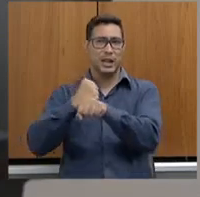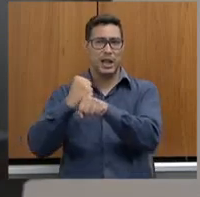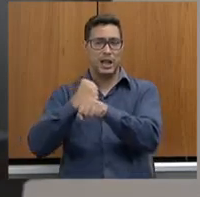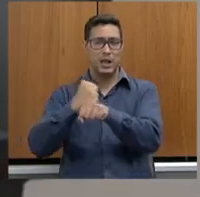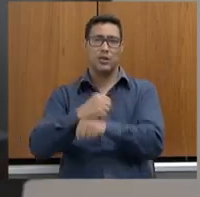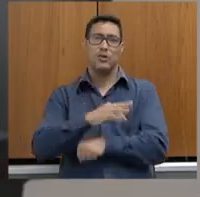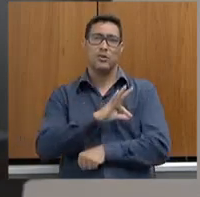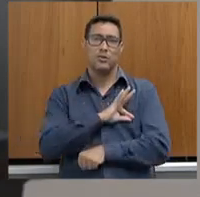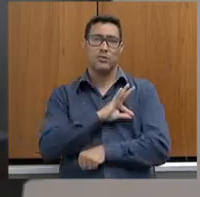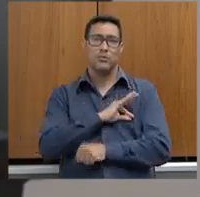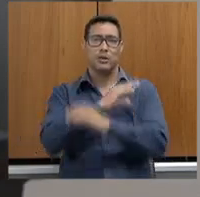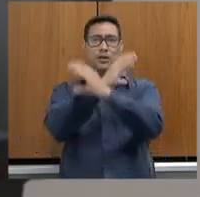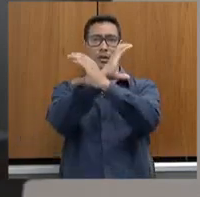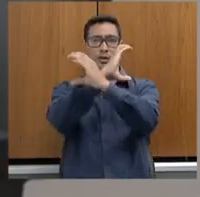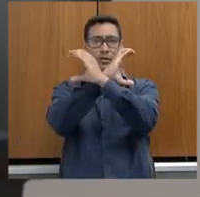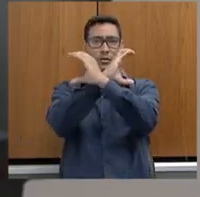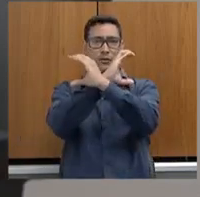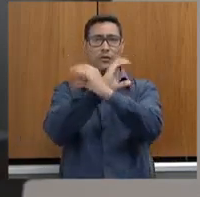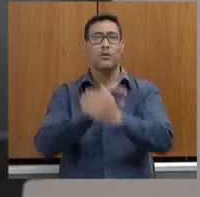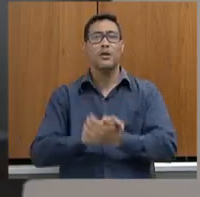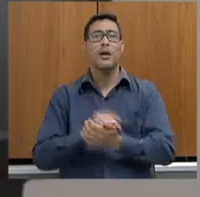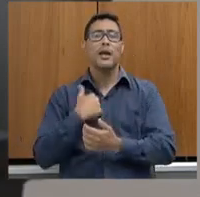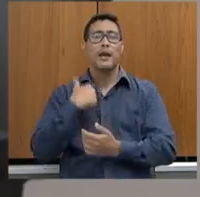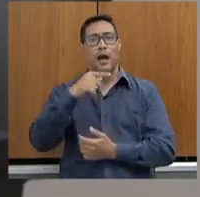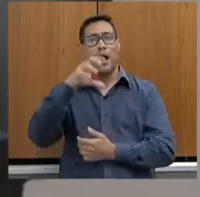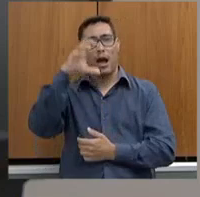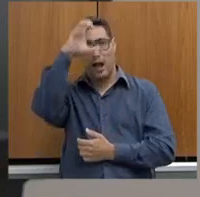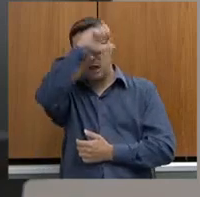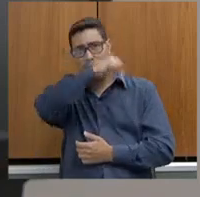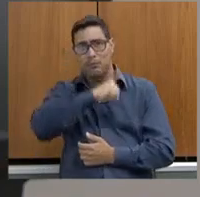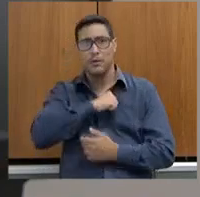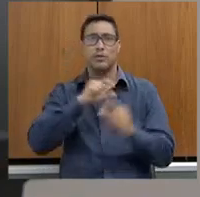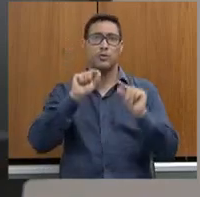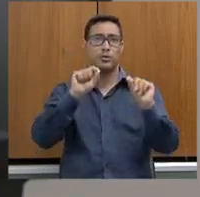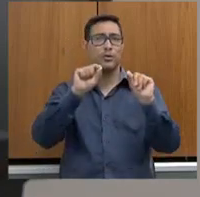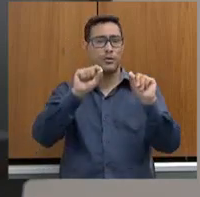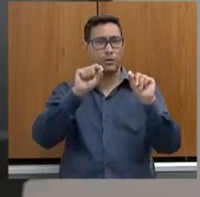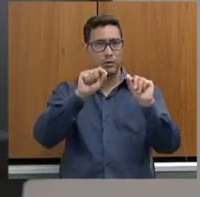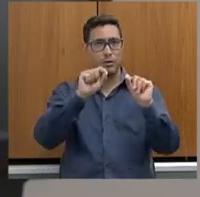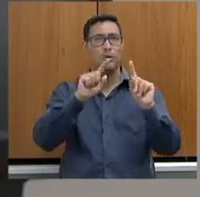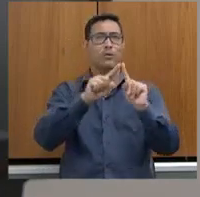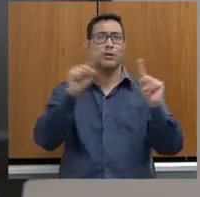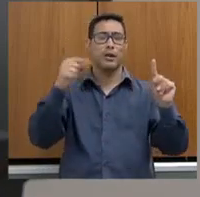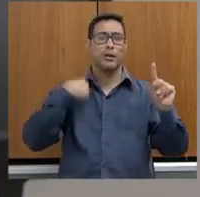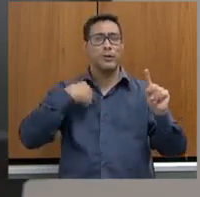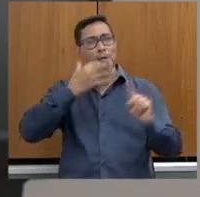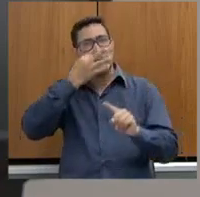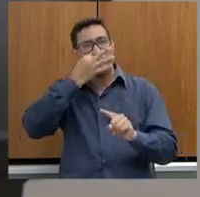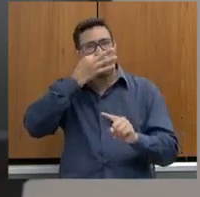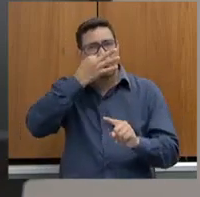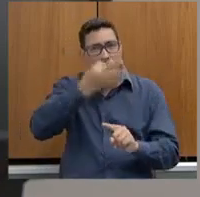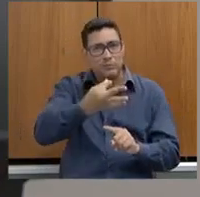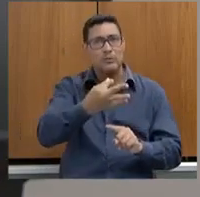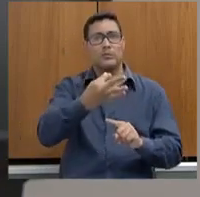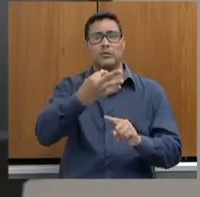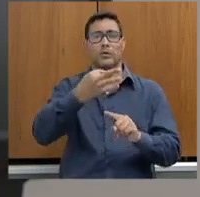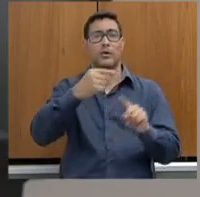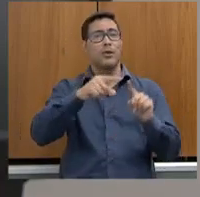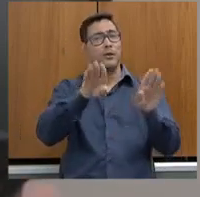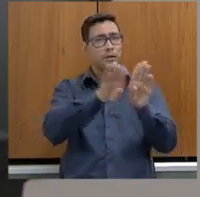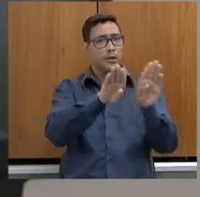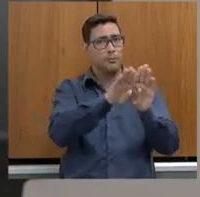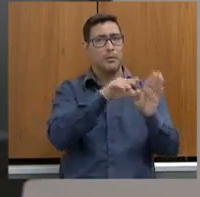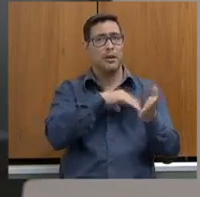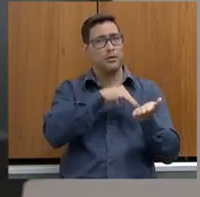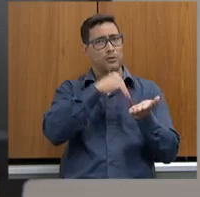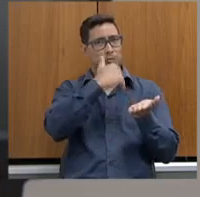e eu fui aprendendo, observando, como o observador mais atento, e talvez o secretário, talvez